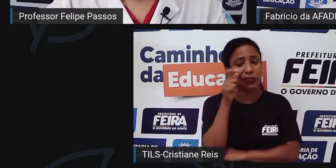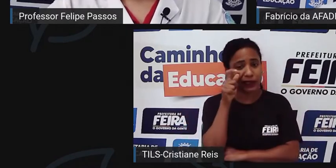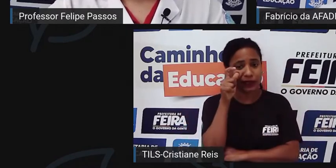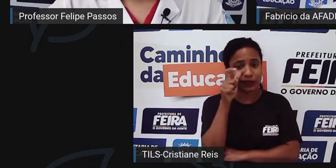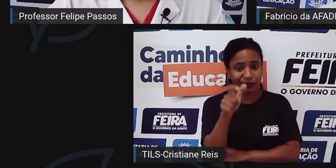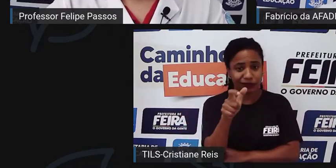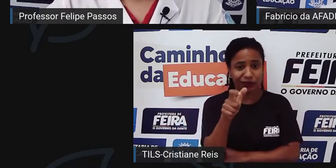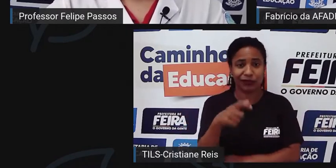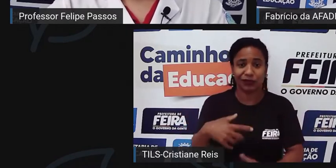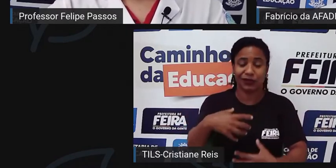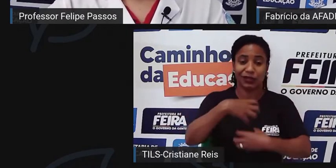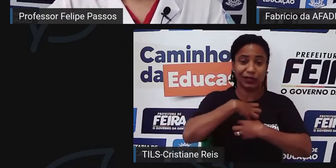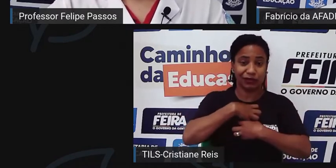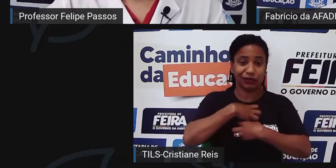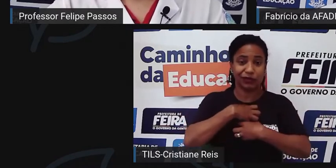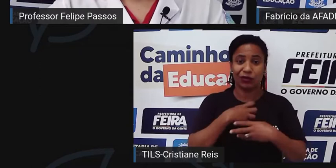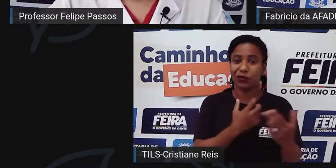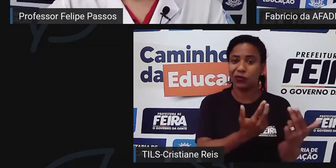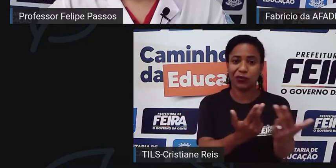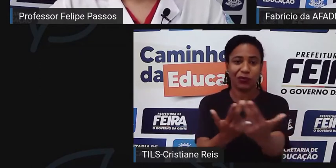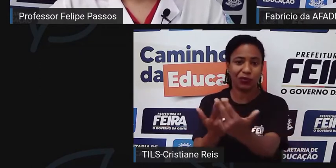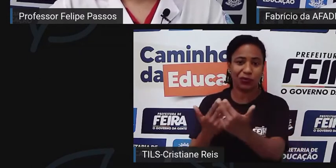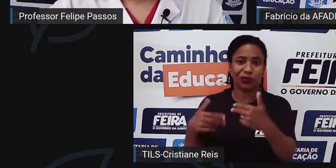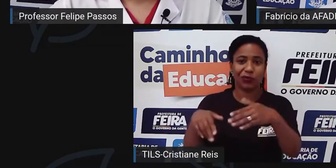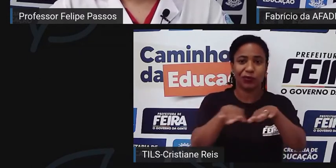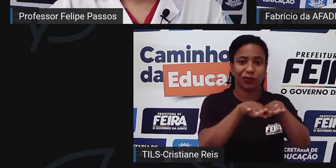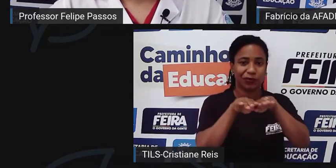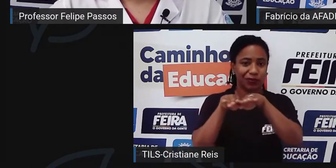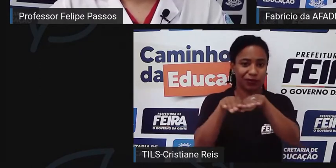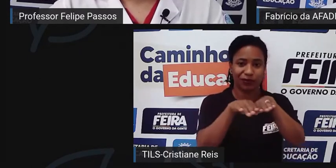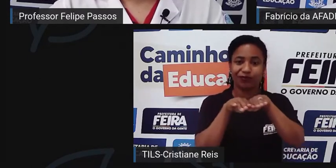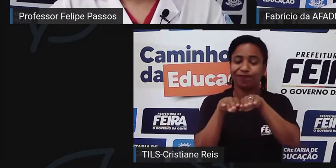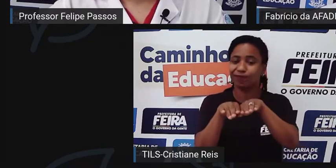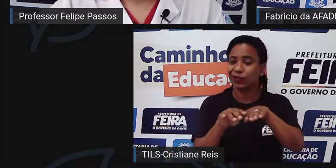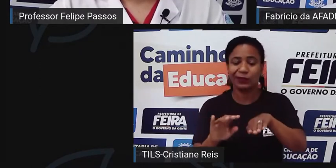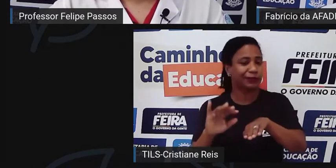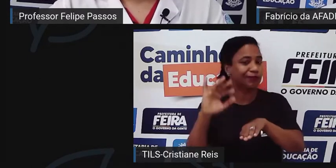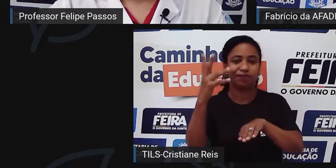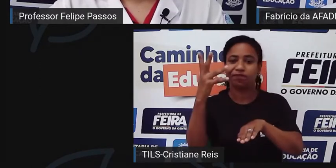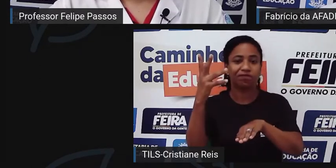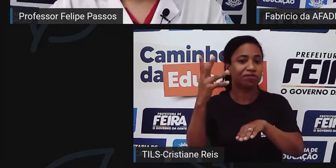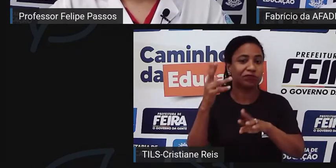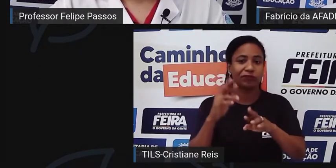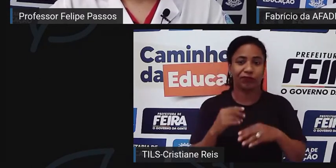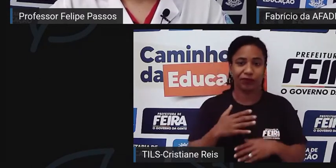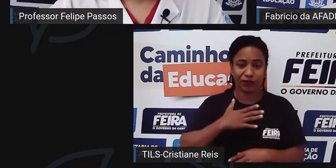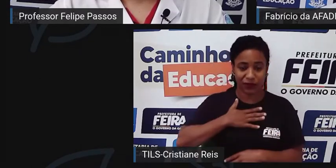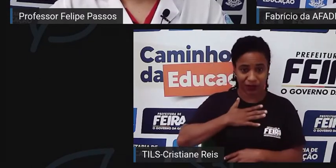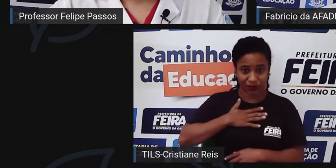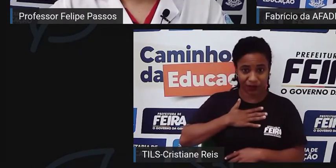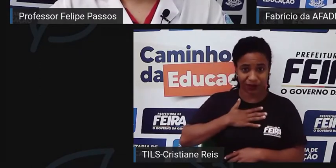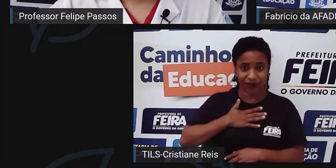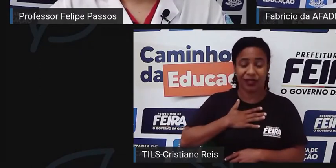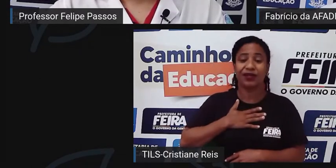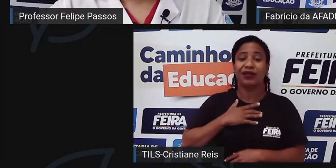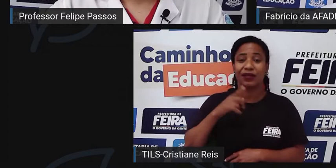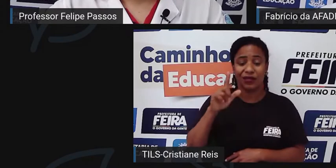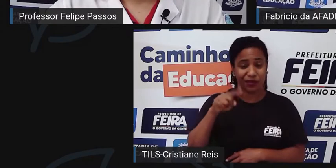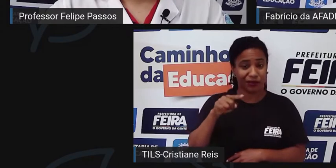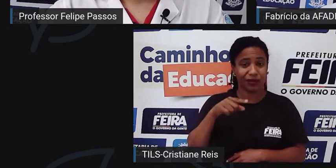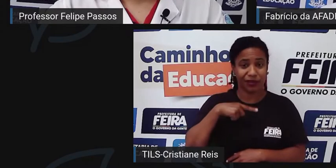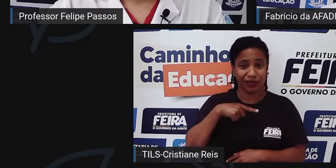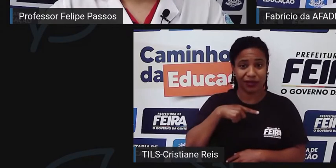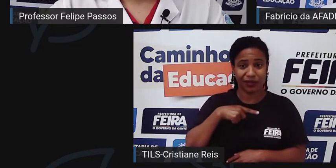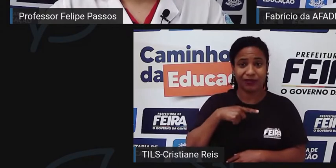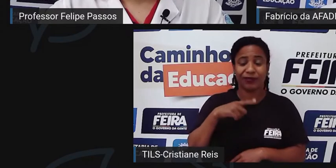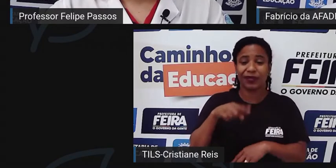sintoma em todos. Ela se manifesta. Um exemplo, eu tenho úlcera de perna. Úlcera de